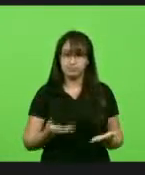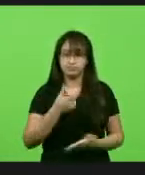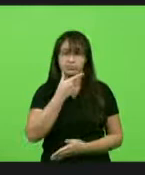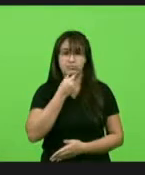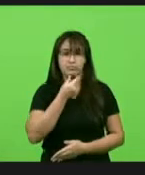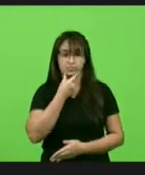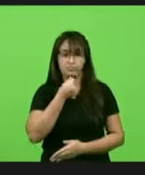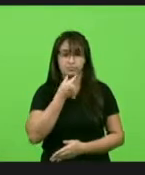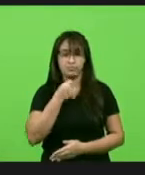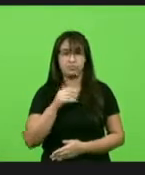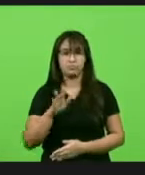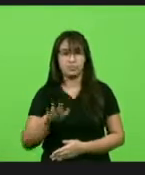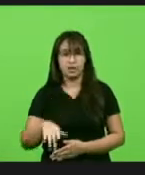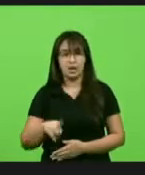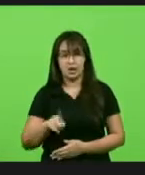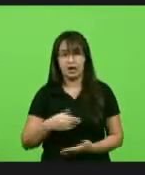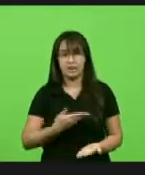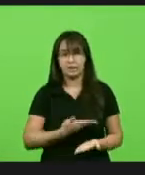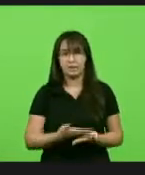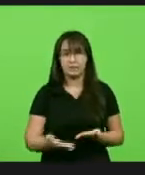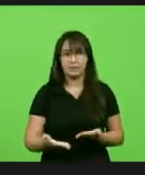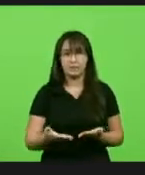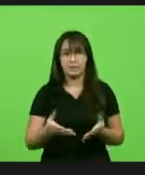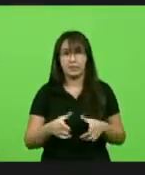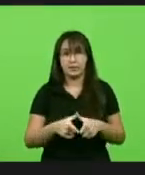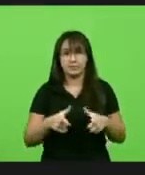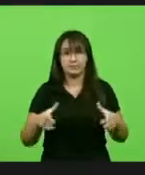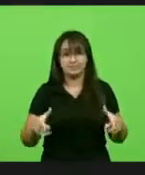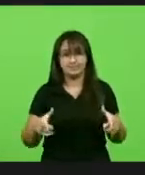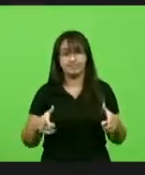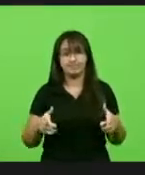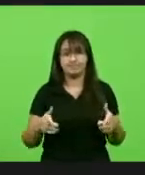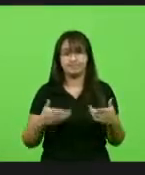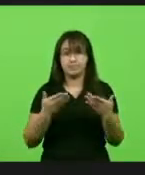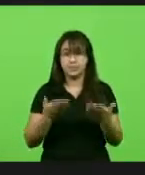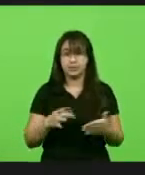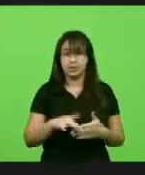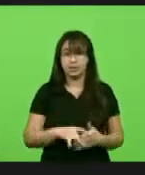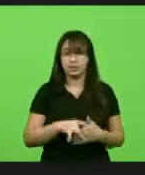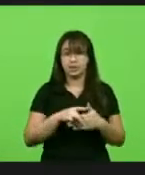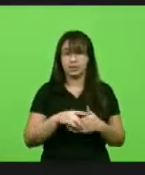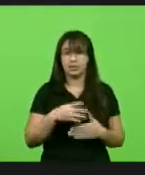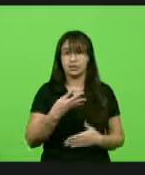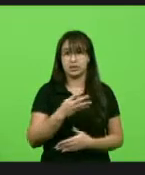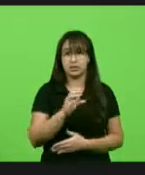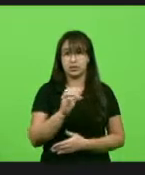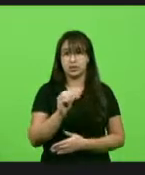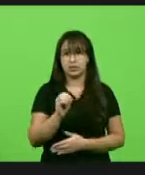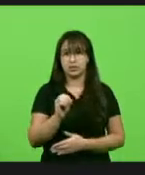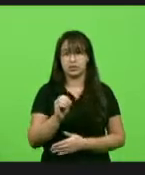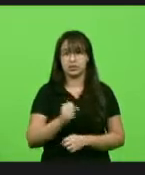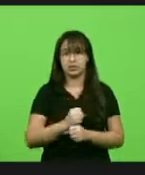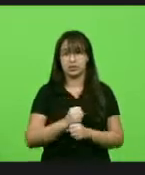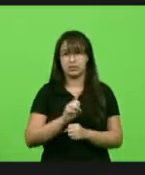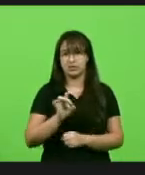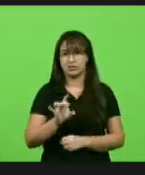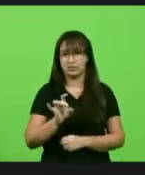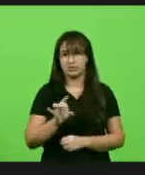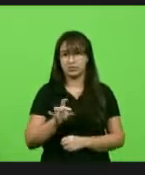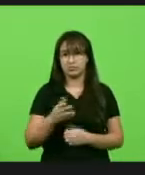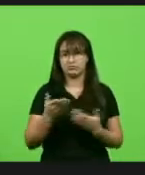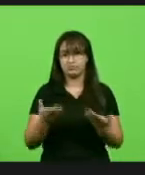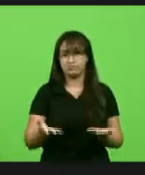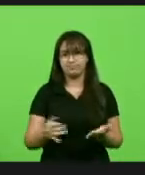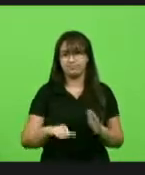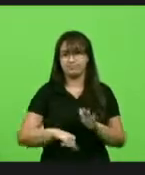perda muito grande por uma liderança de apenas 40 anos e que foi vítima desse mal,